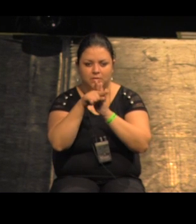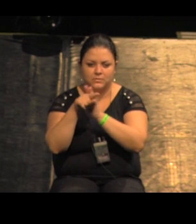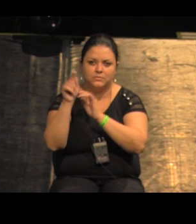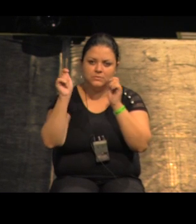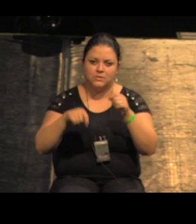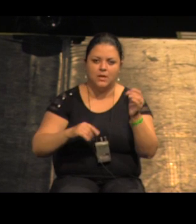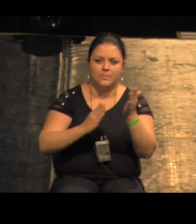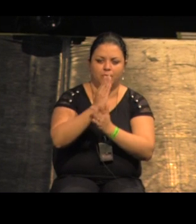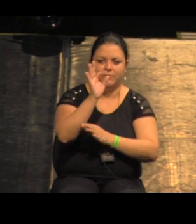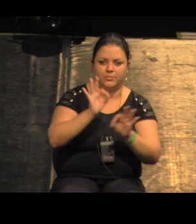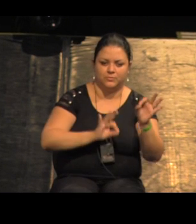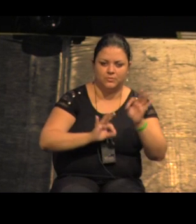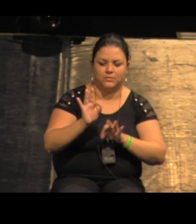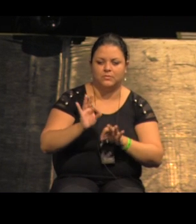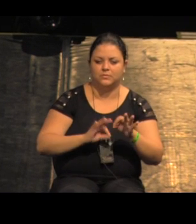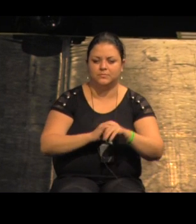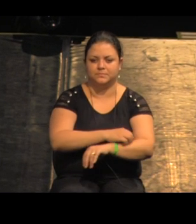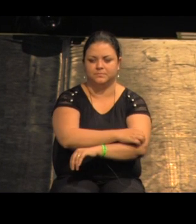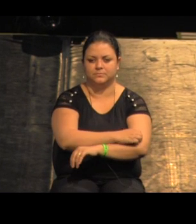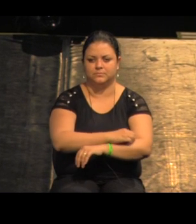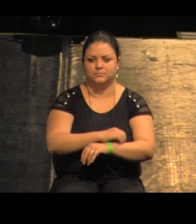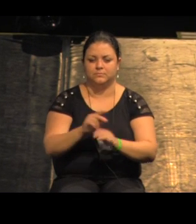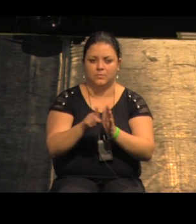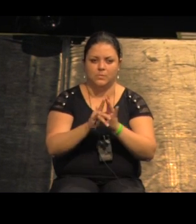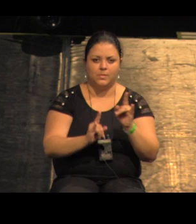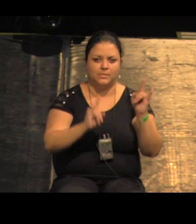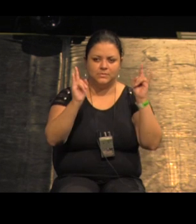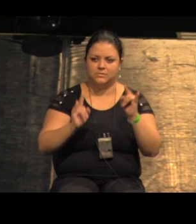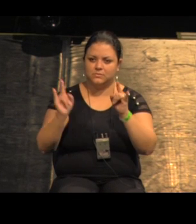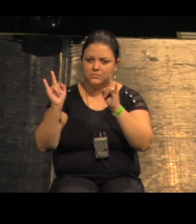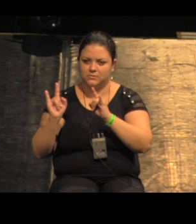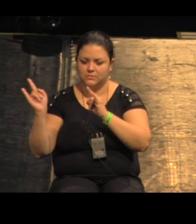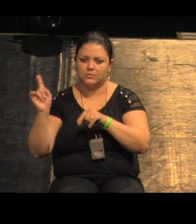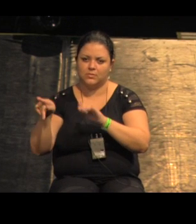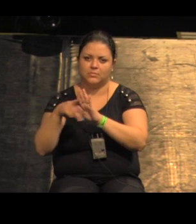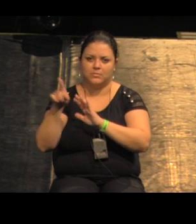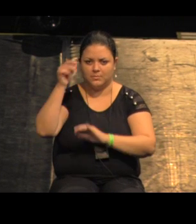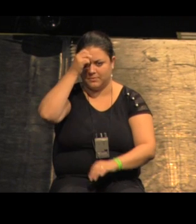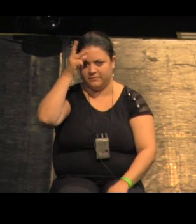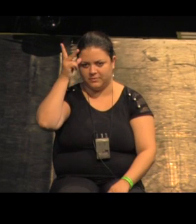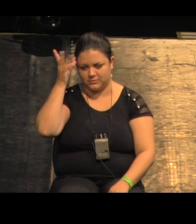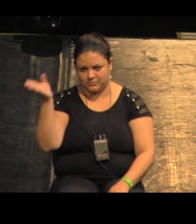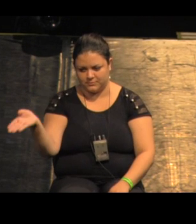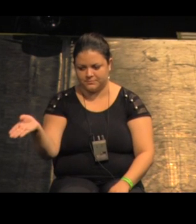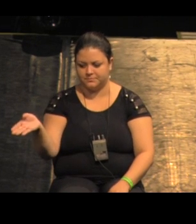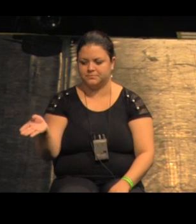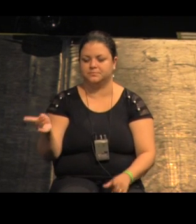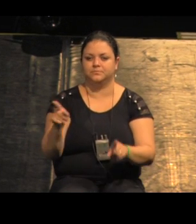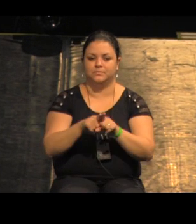consegue aprovar um projeto de habitação na prefeitura e o nível de